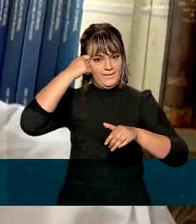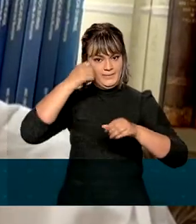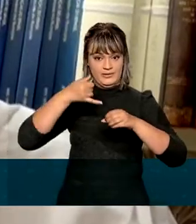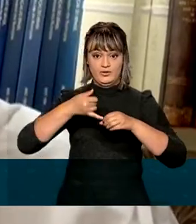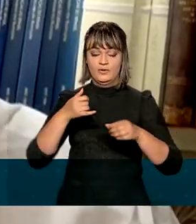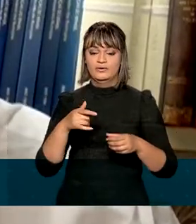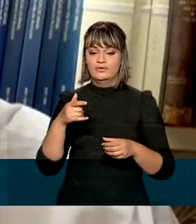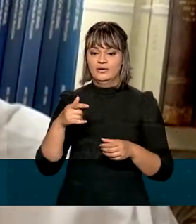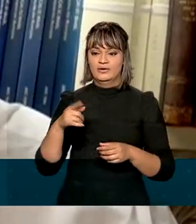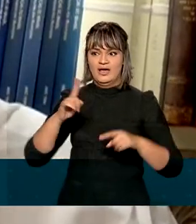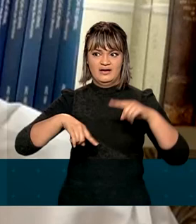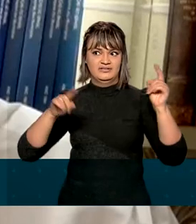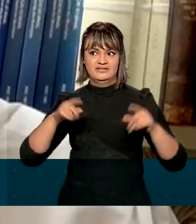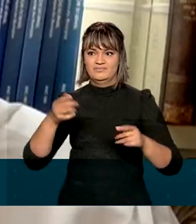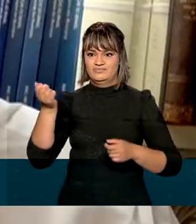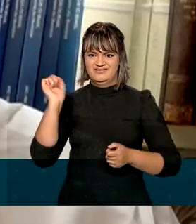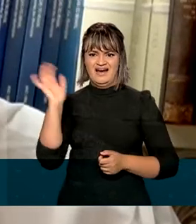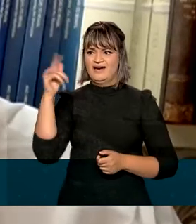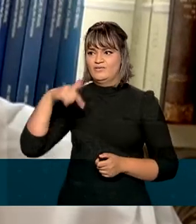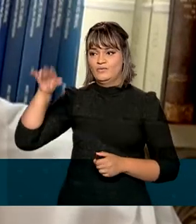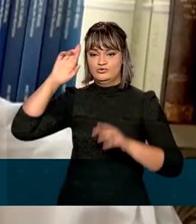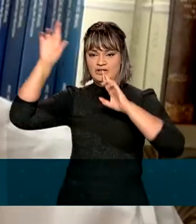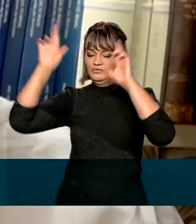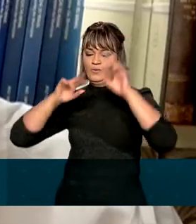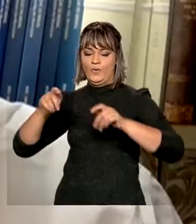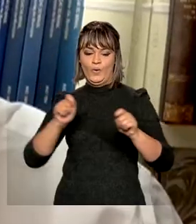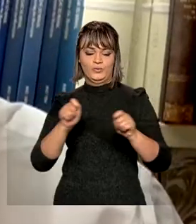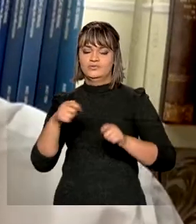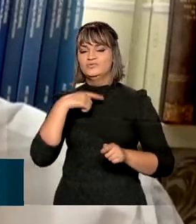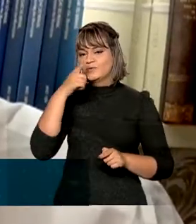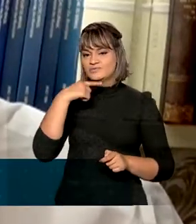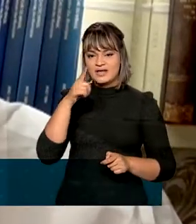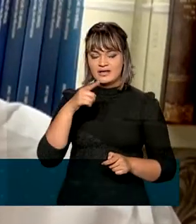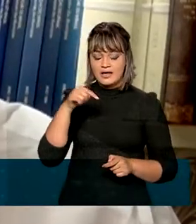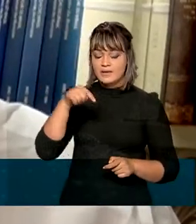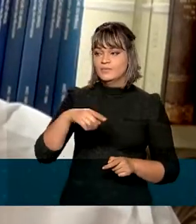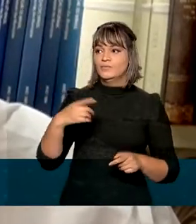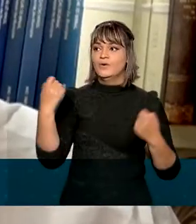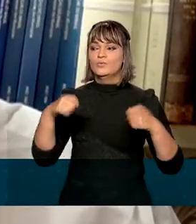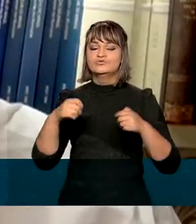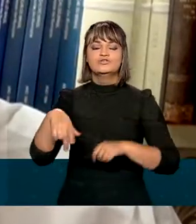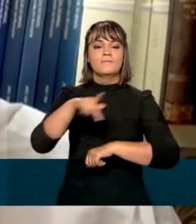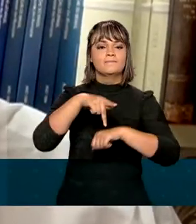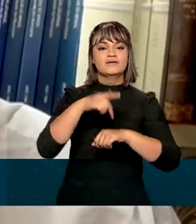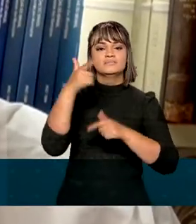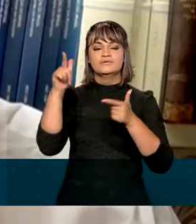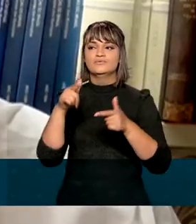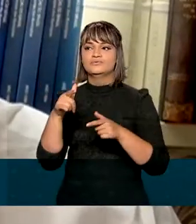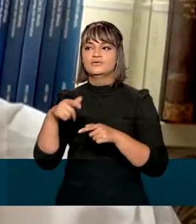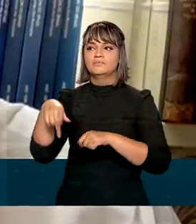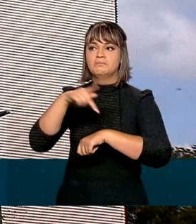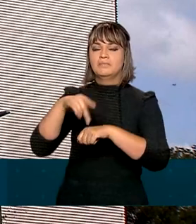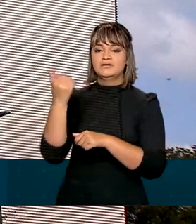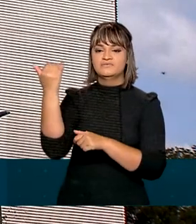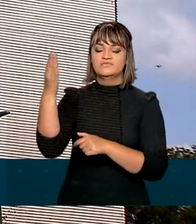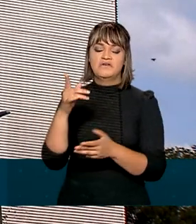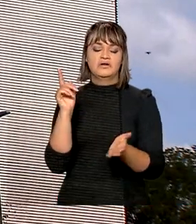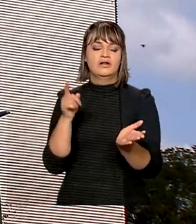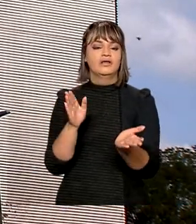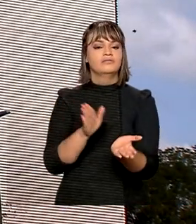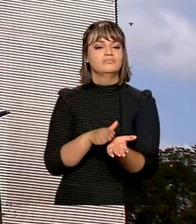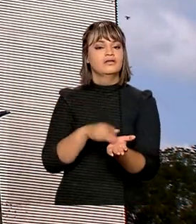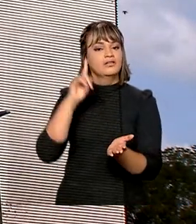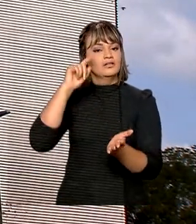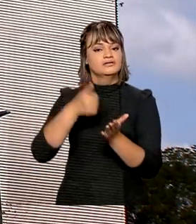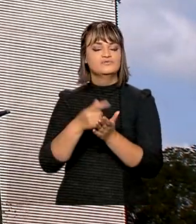completamente fora do controle das nossas autoridades, né? O petróleo acaba tendo uma demanda internacional e o preço é dado pelo mercado internacional. Segundo